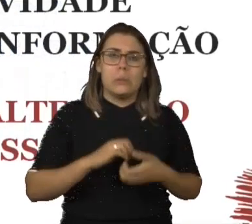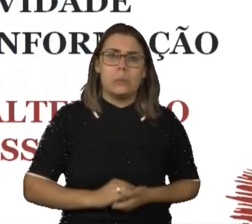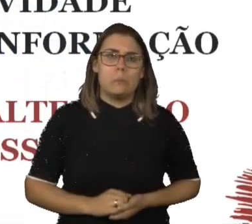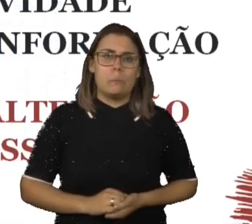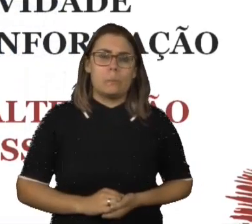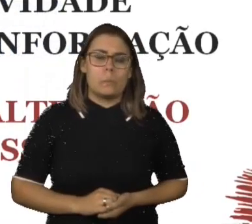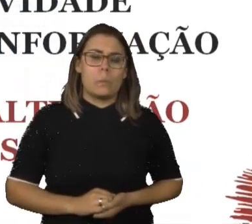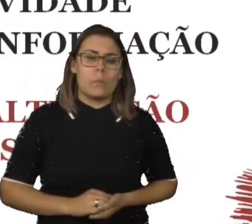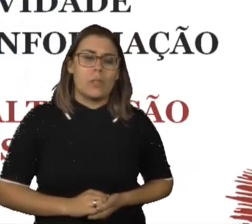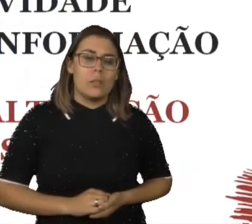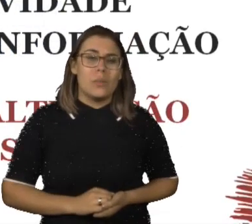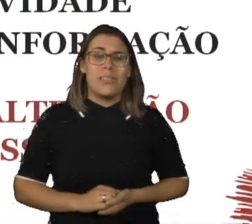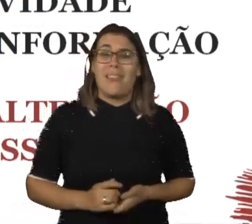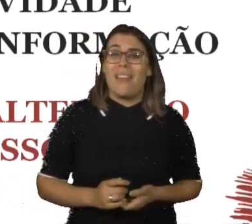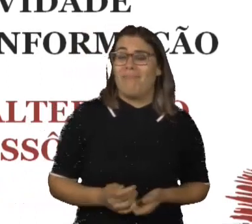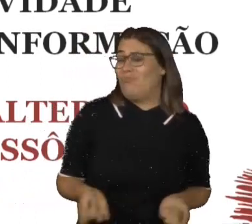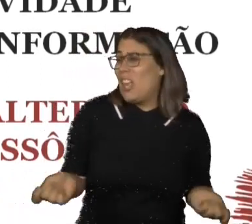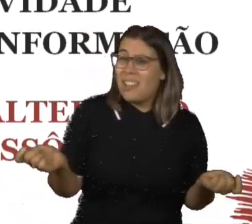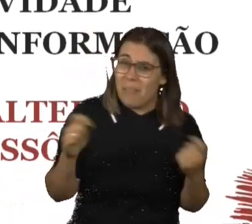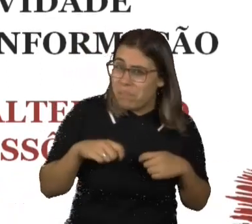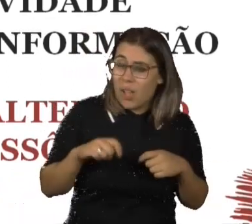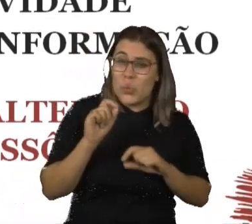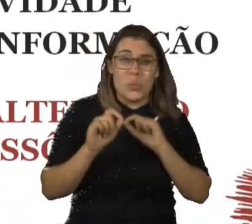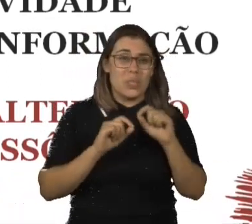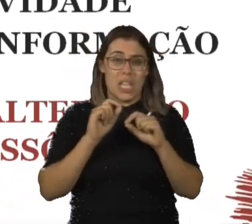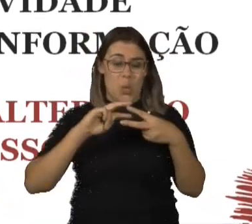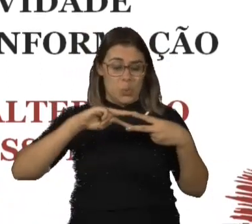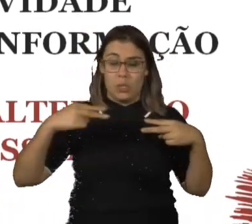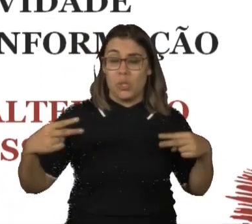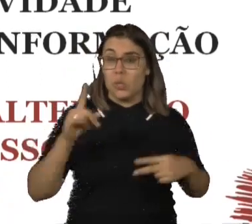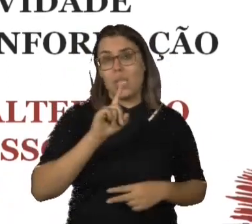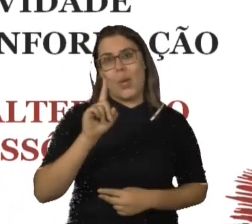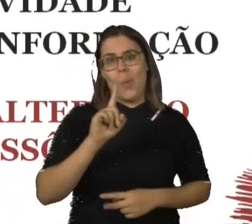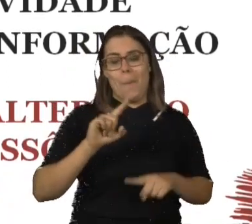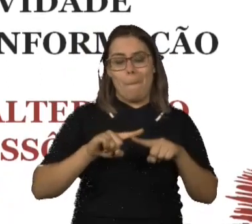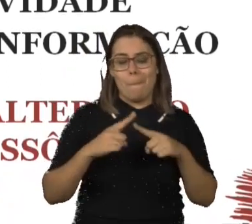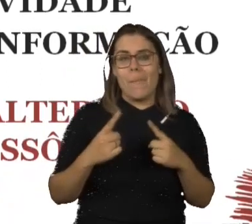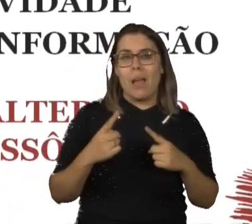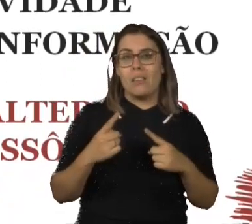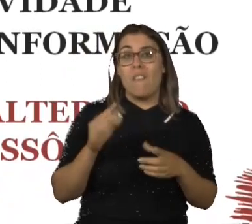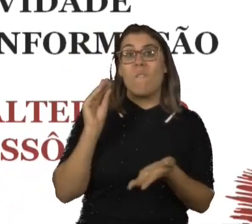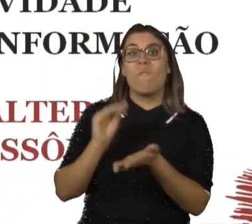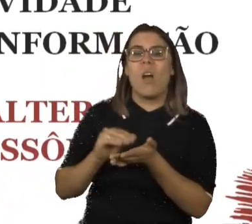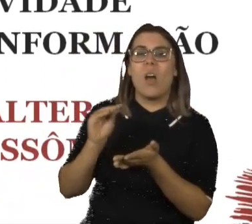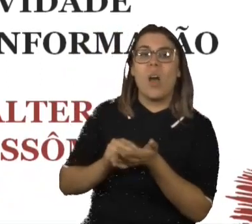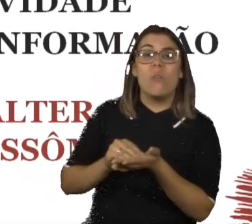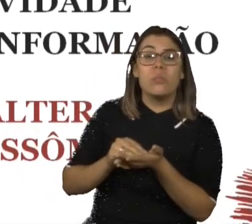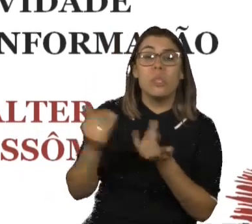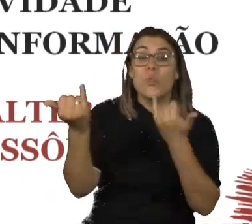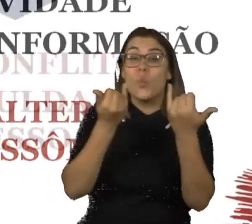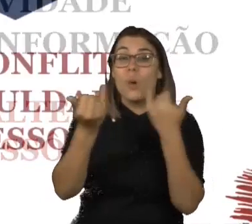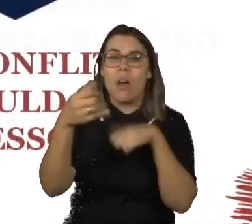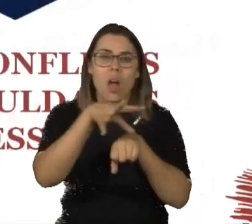O que o torna incapaz não é a alteração cromossômica, e sim a alienação, a passividade,